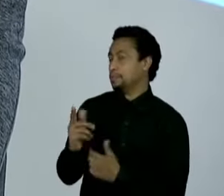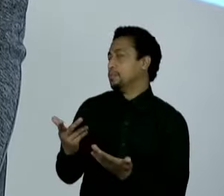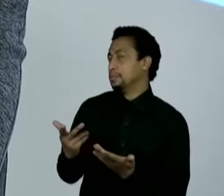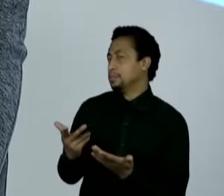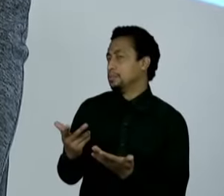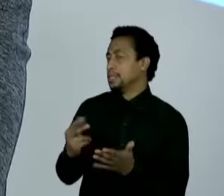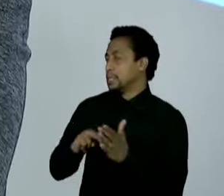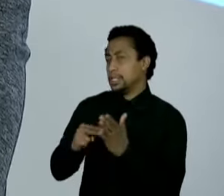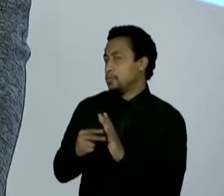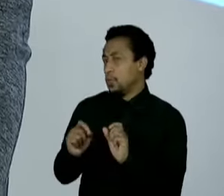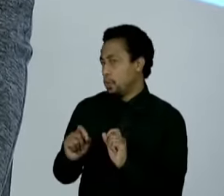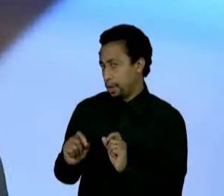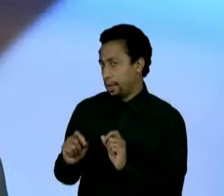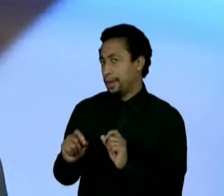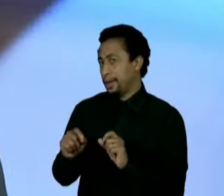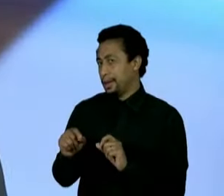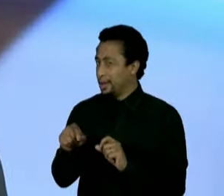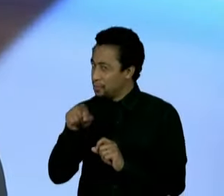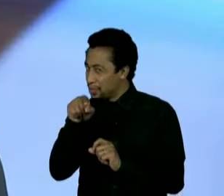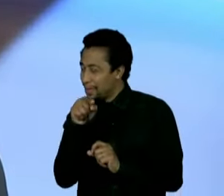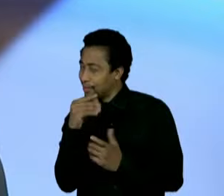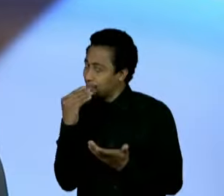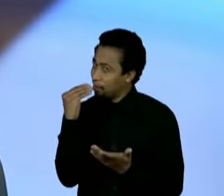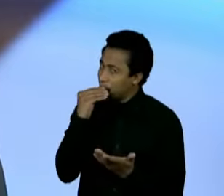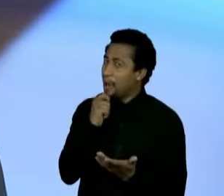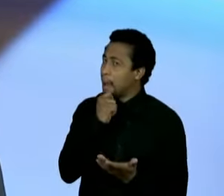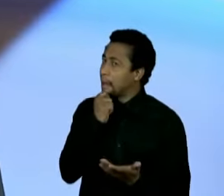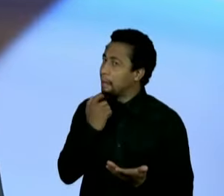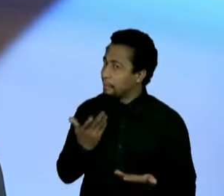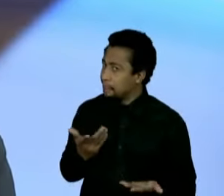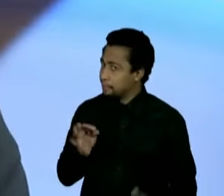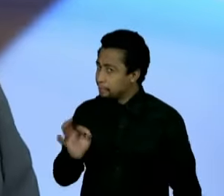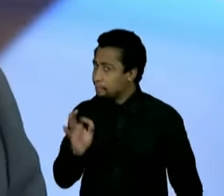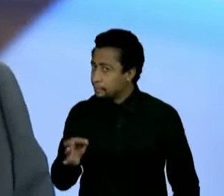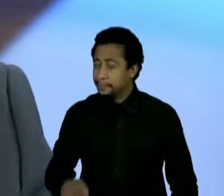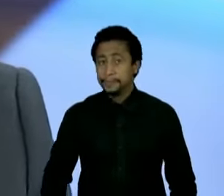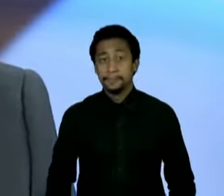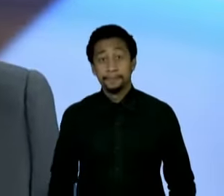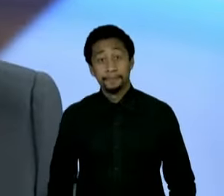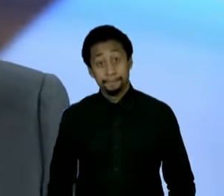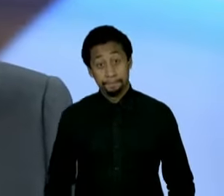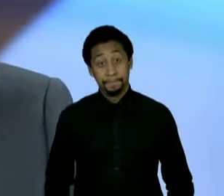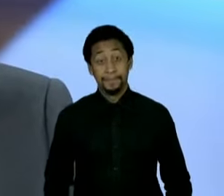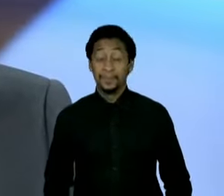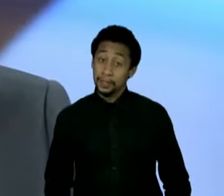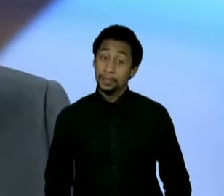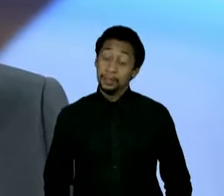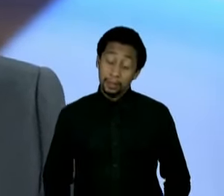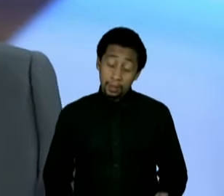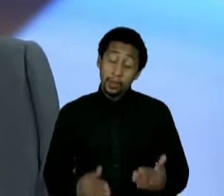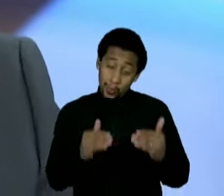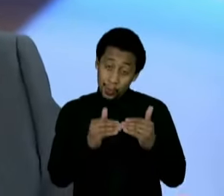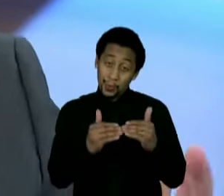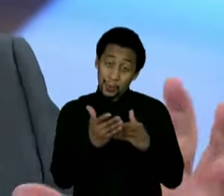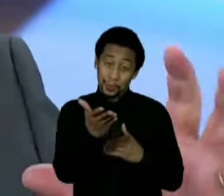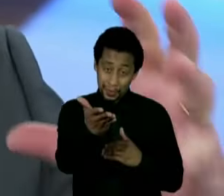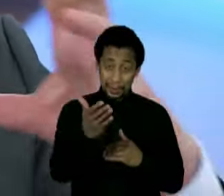para a imprensa, para todo mundo de que a sua candidatura ainda não está viabilizada? Acho que, de certa forma, é sim, porque